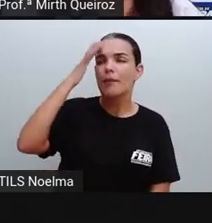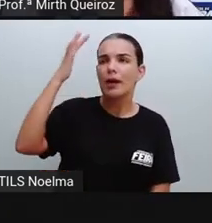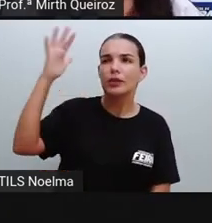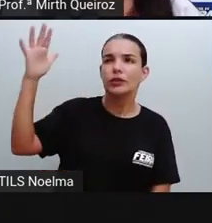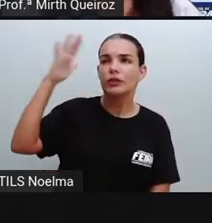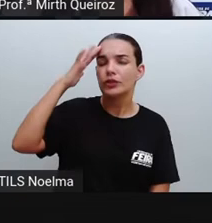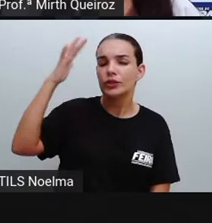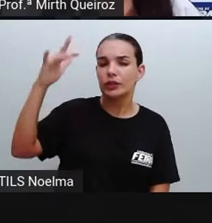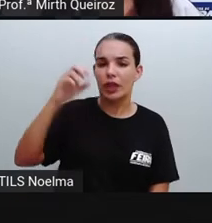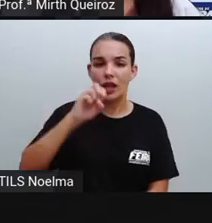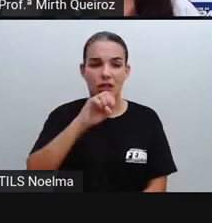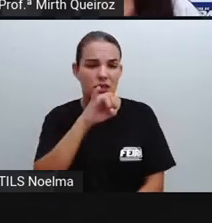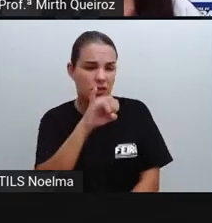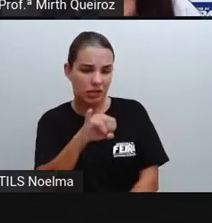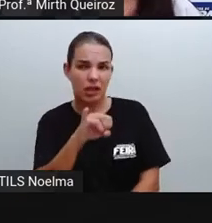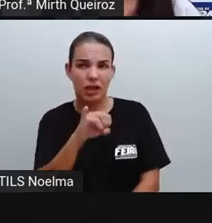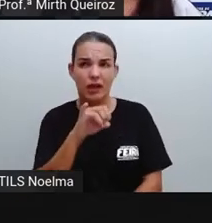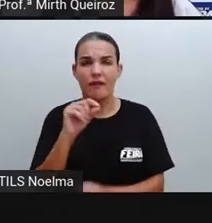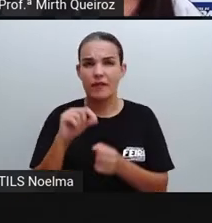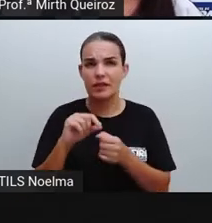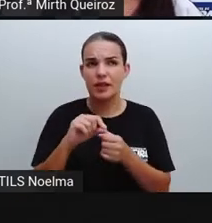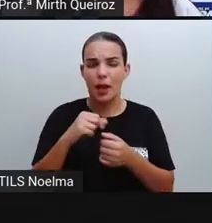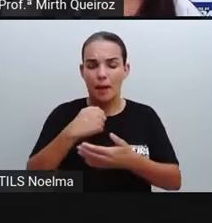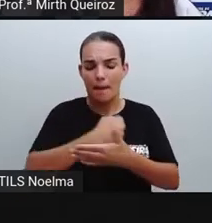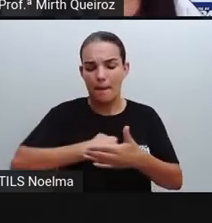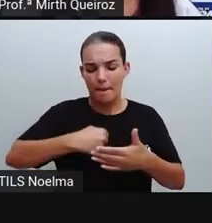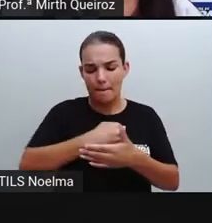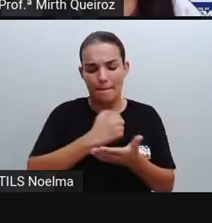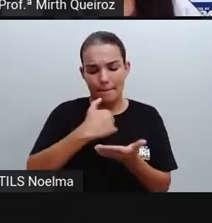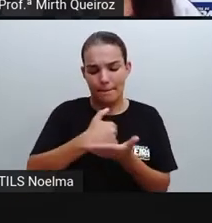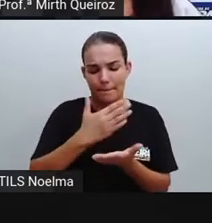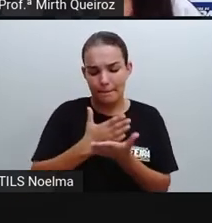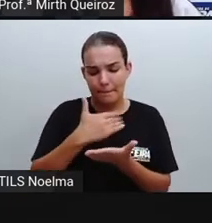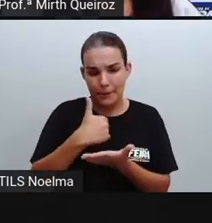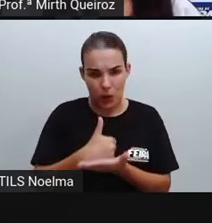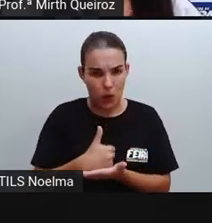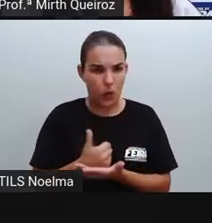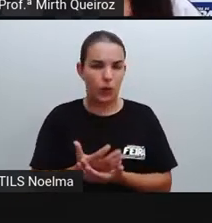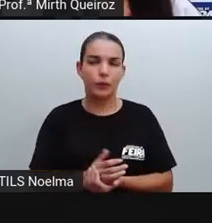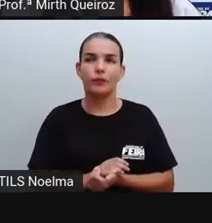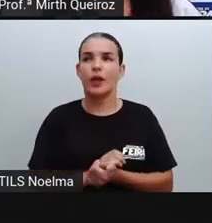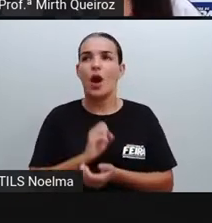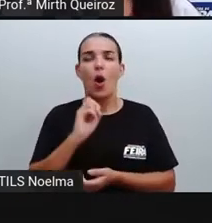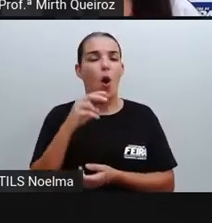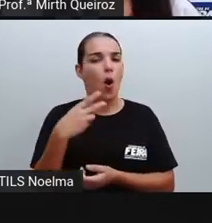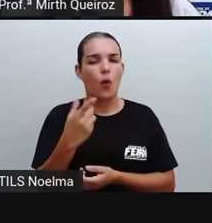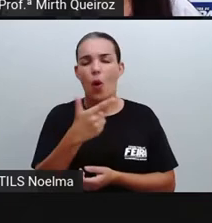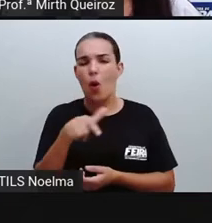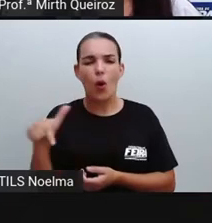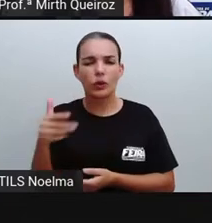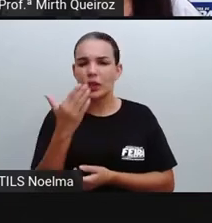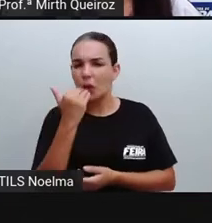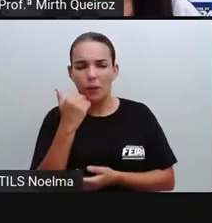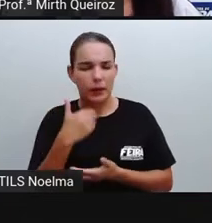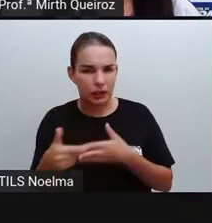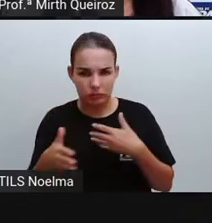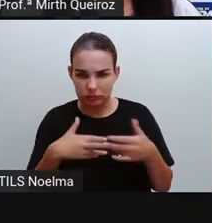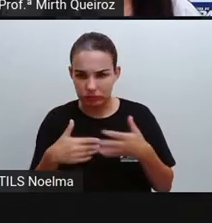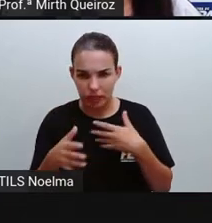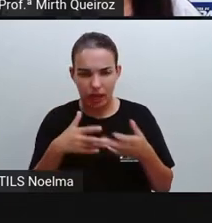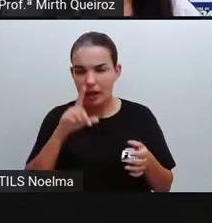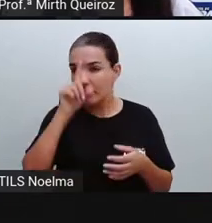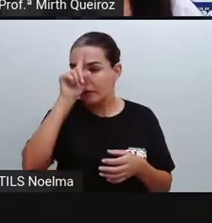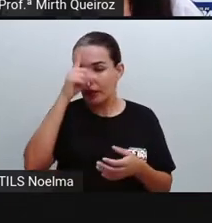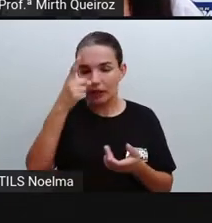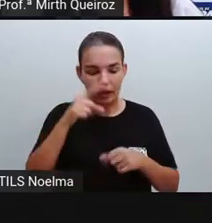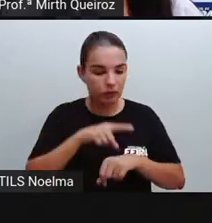produzisse um bolo ou seja qualquer outro tipo de receita que fosse inventada no